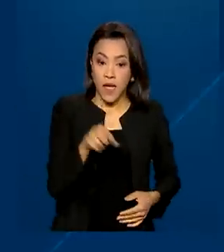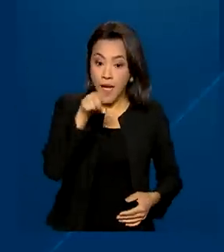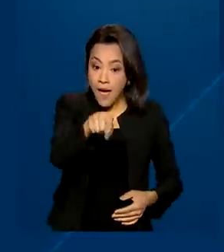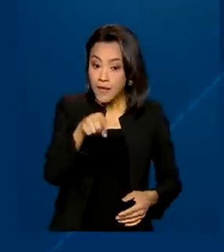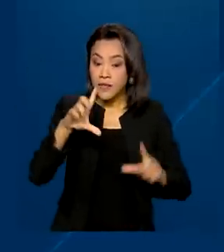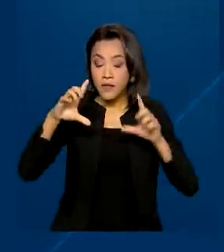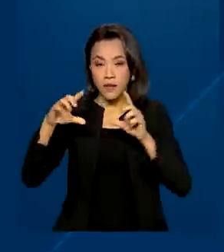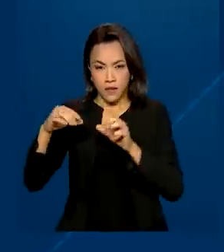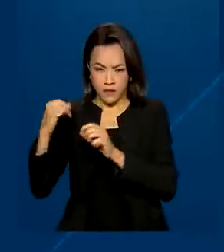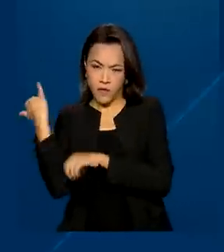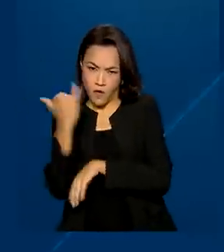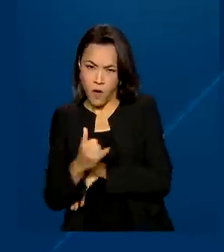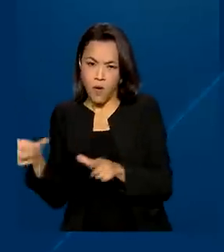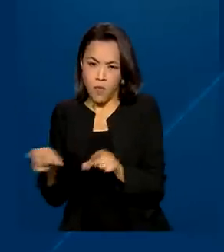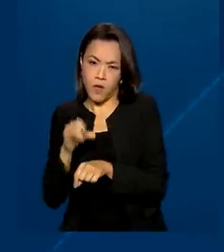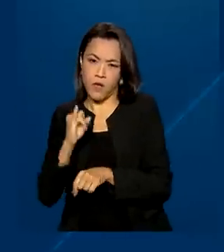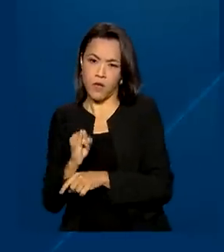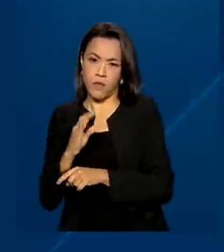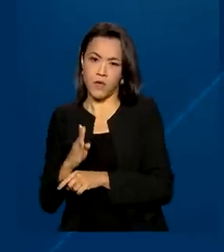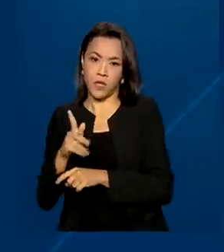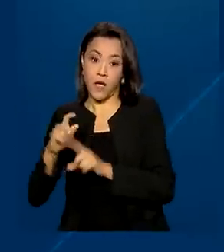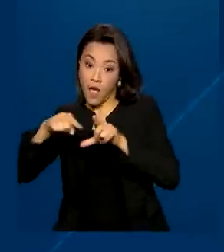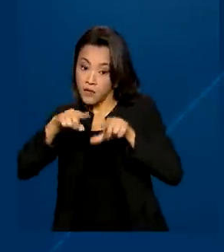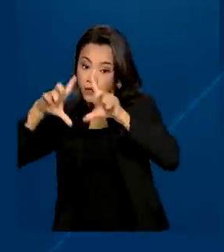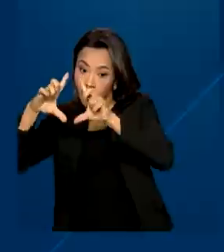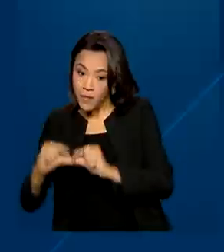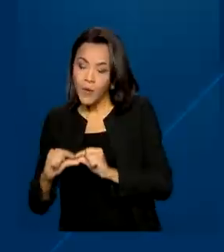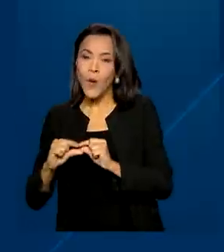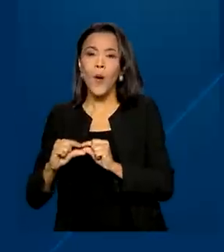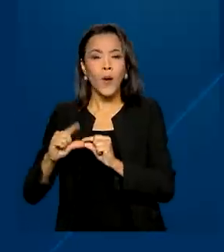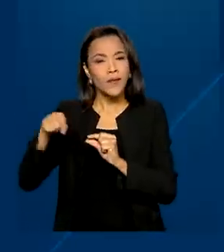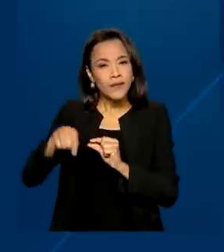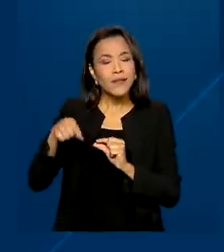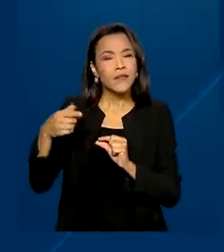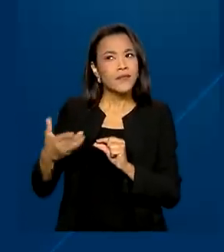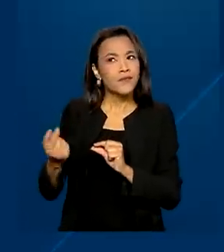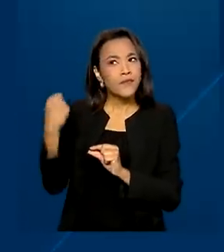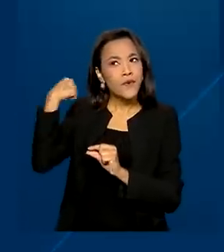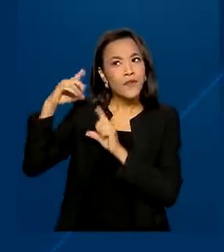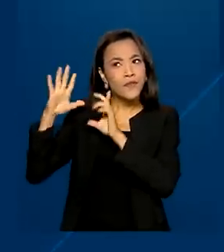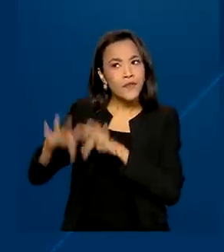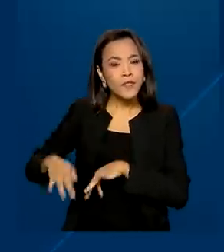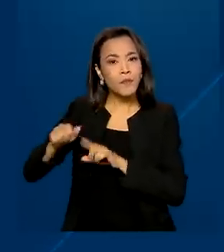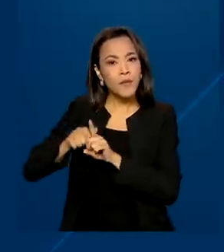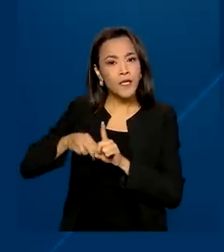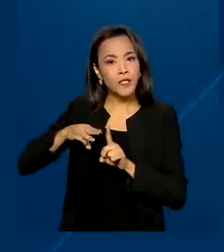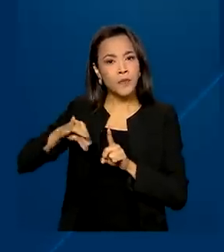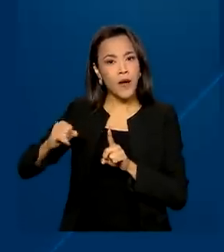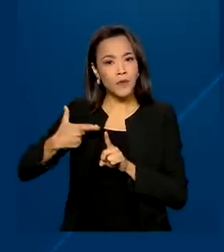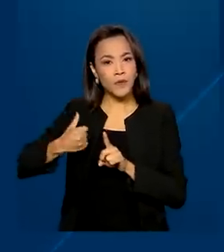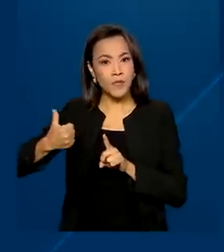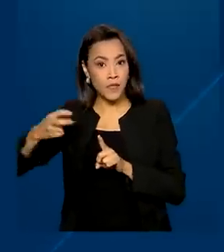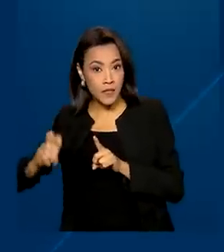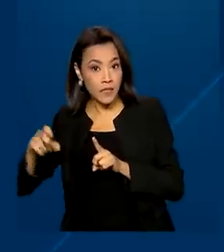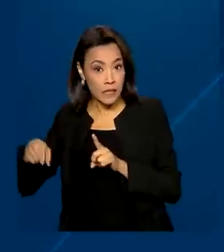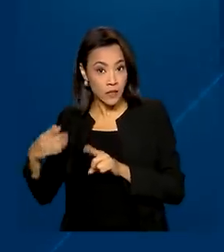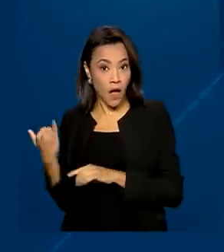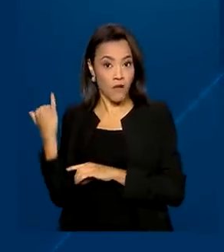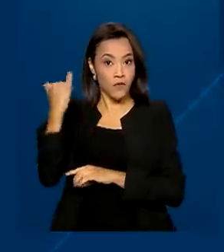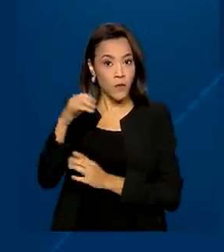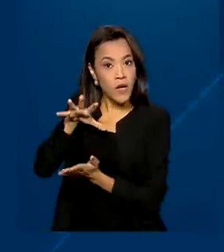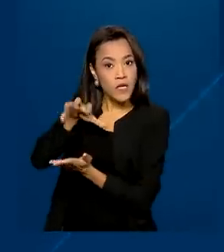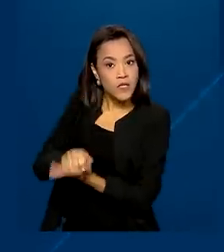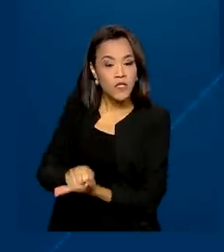esta foi a menor taxa de desocupação para um trimestre encerrado em maio desde 2015, quando o indicador registrou